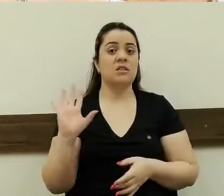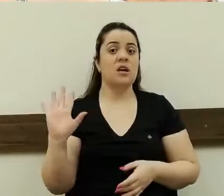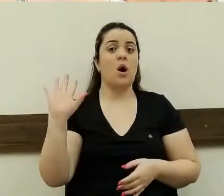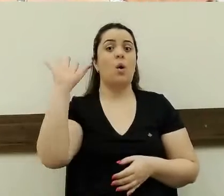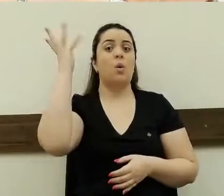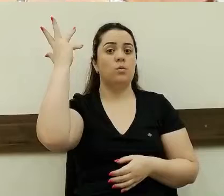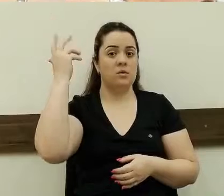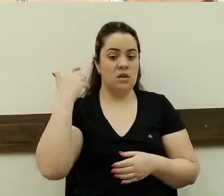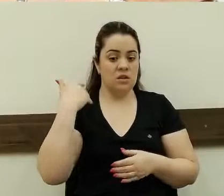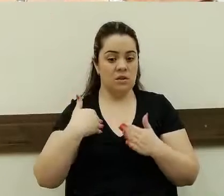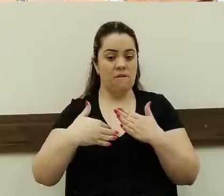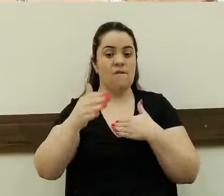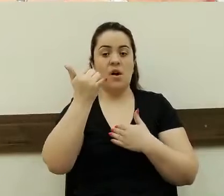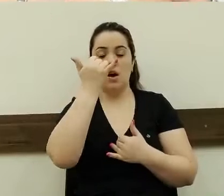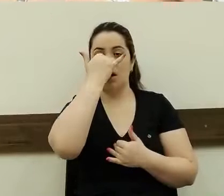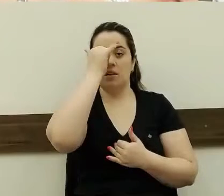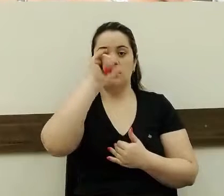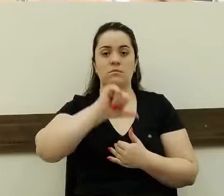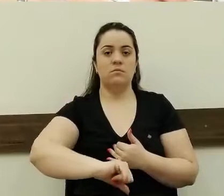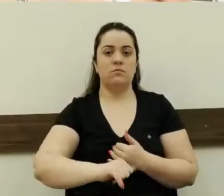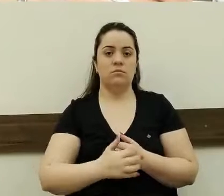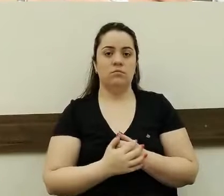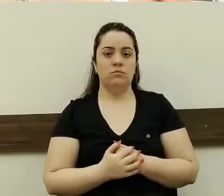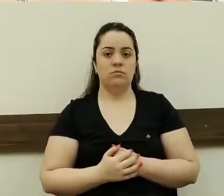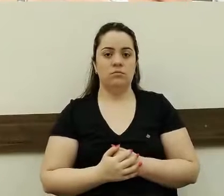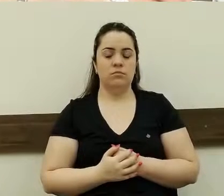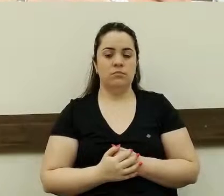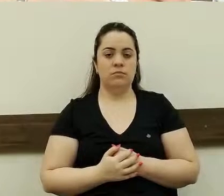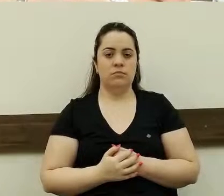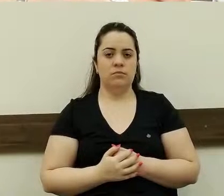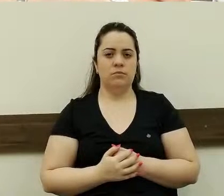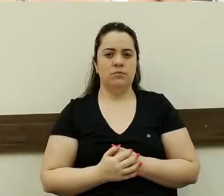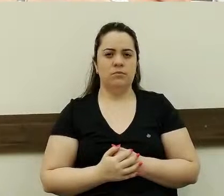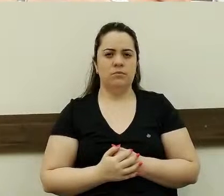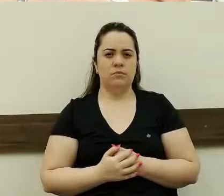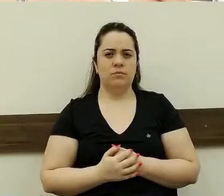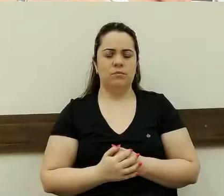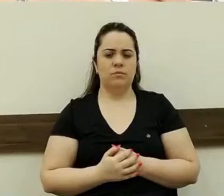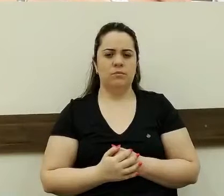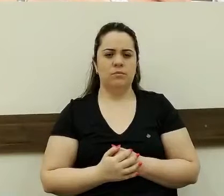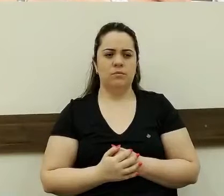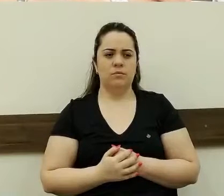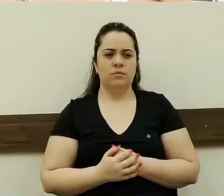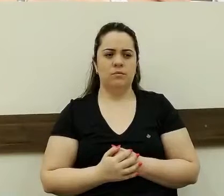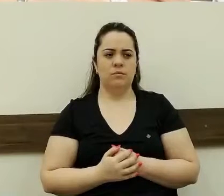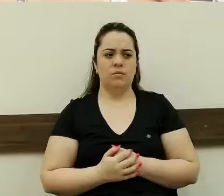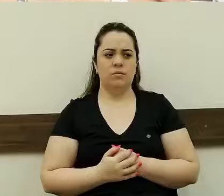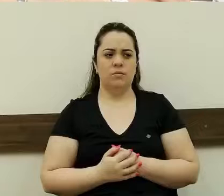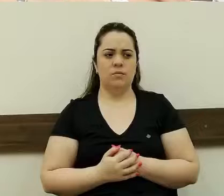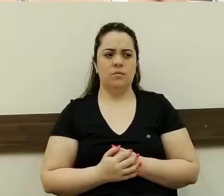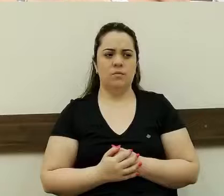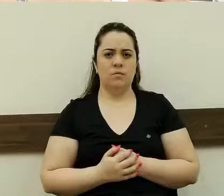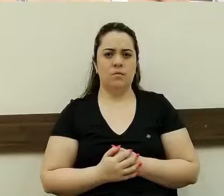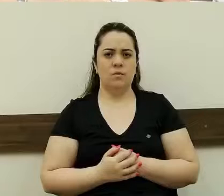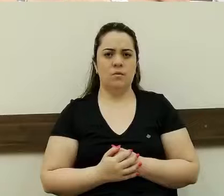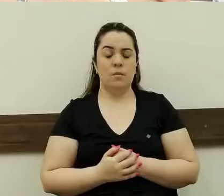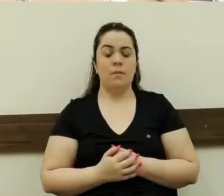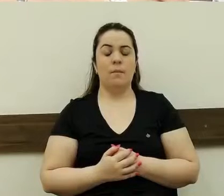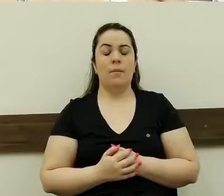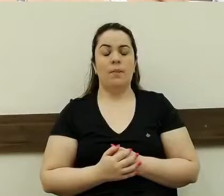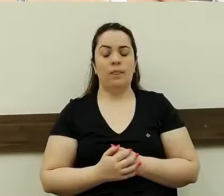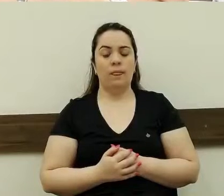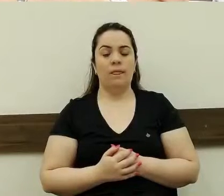Falando aqui em indicação, quase toda a sessão, um ou outro vereador questiona essa questão de indicação